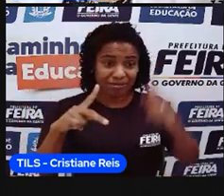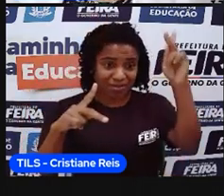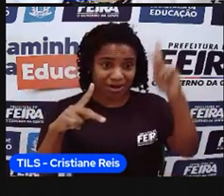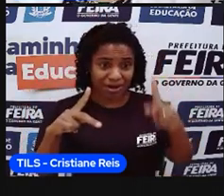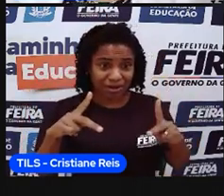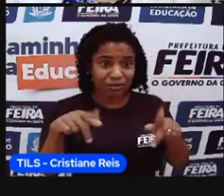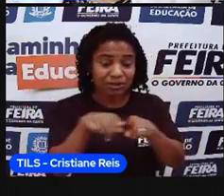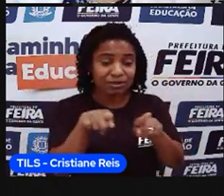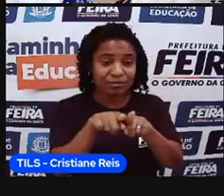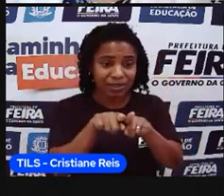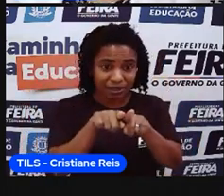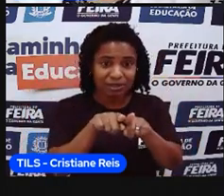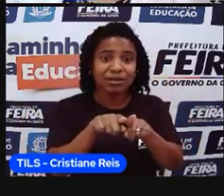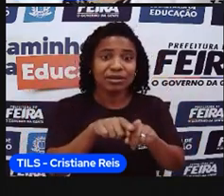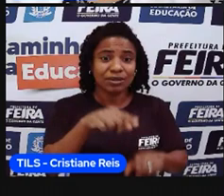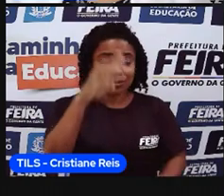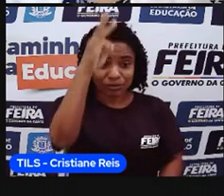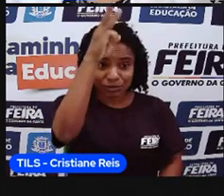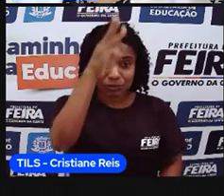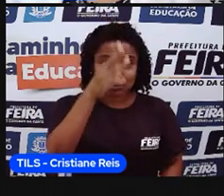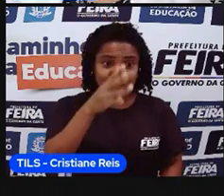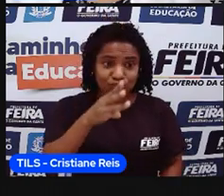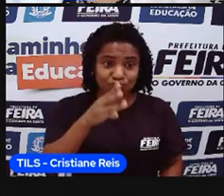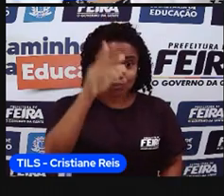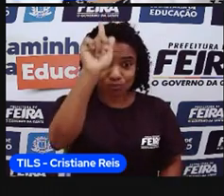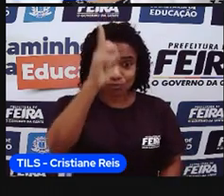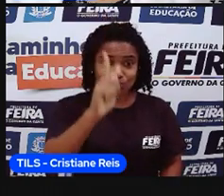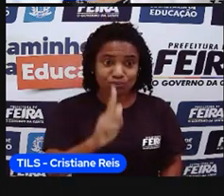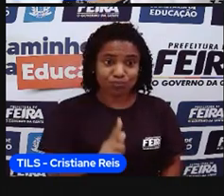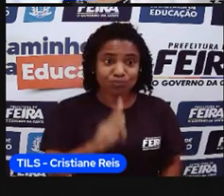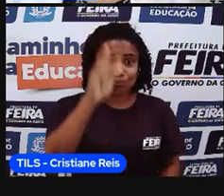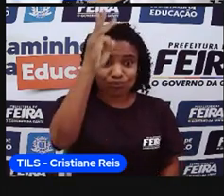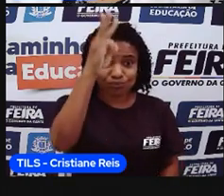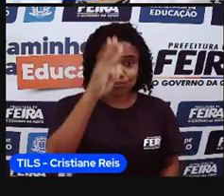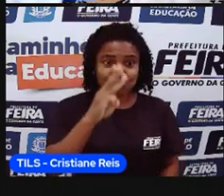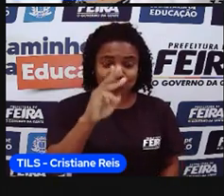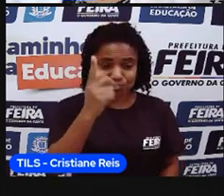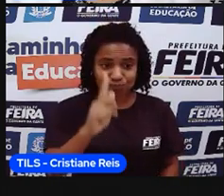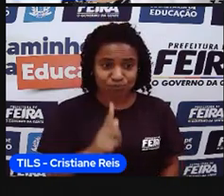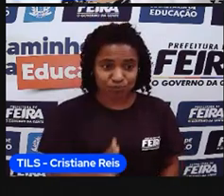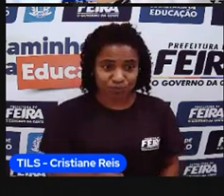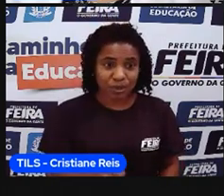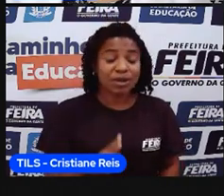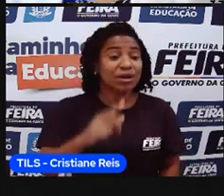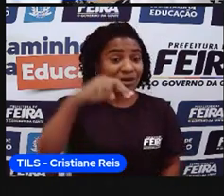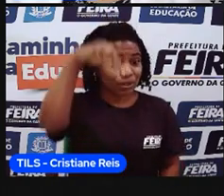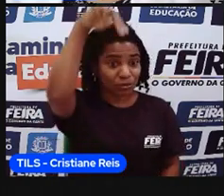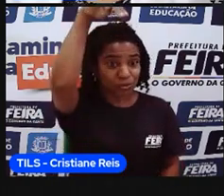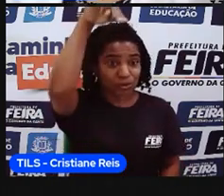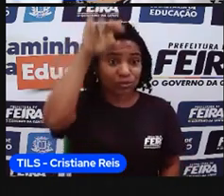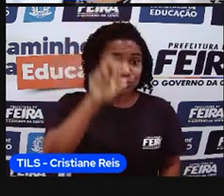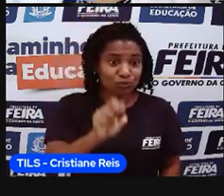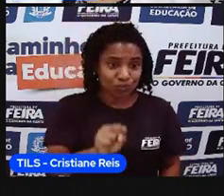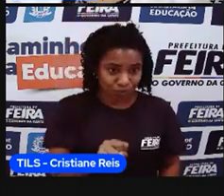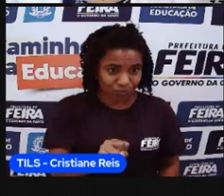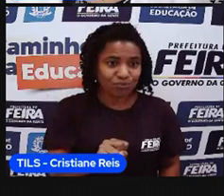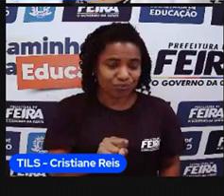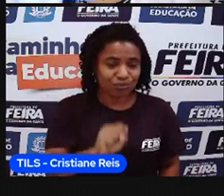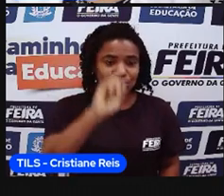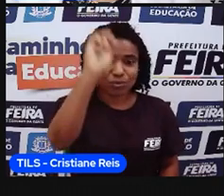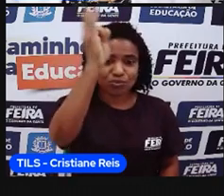Aqui a gente tem, né, o meridiano de Goi-Norite, que é essa linha vertical que vai de um polo a outro, que representa, né, o